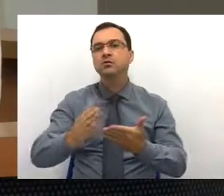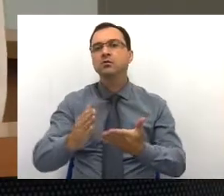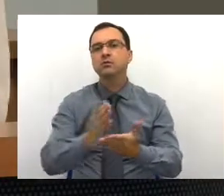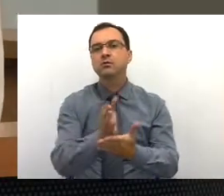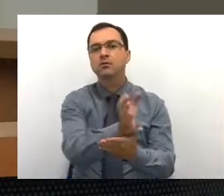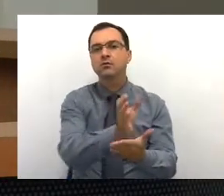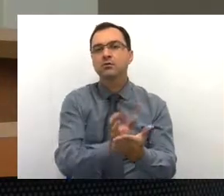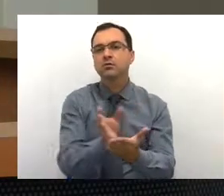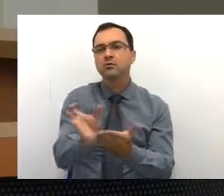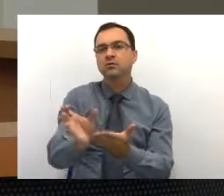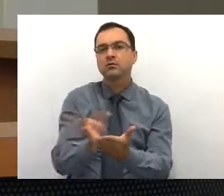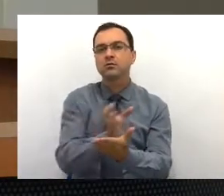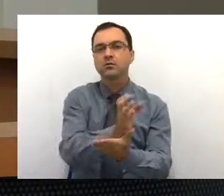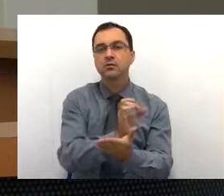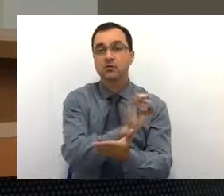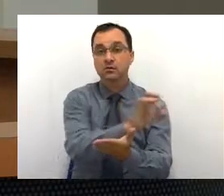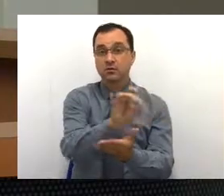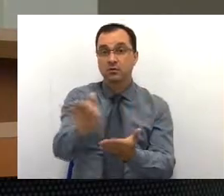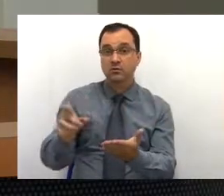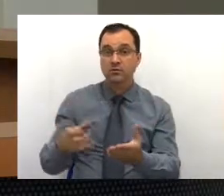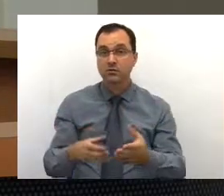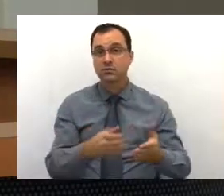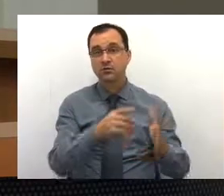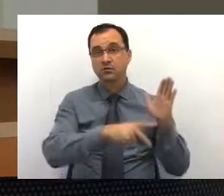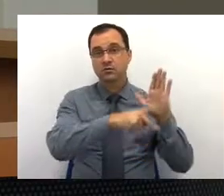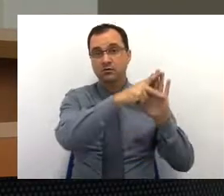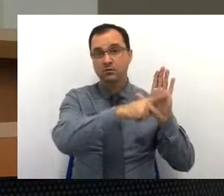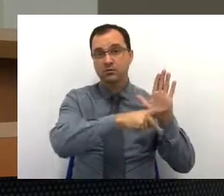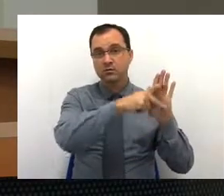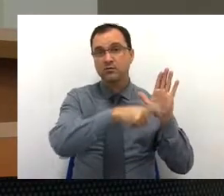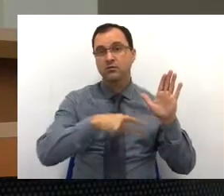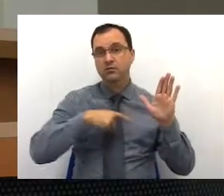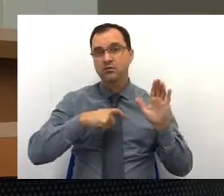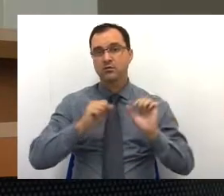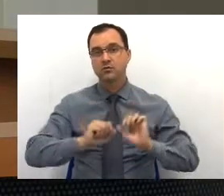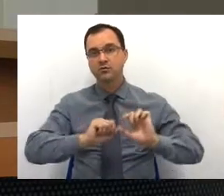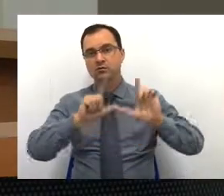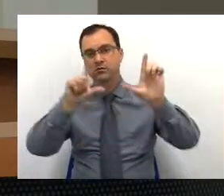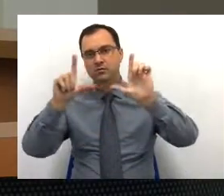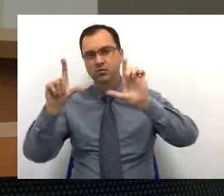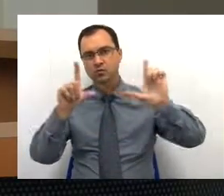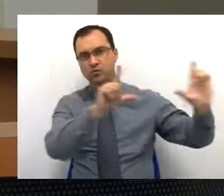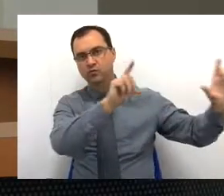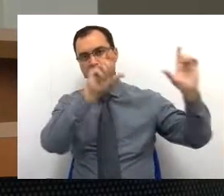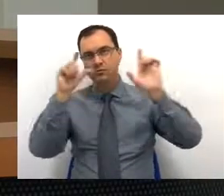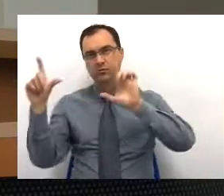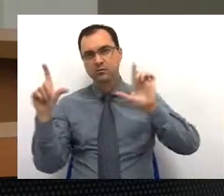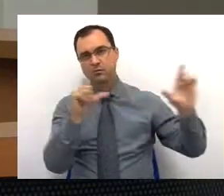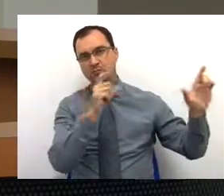Cada um desses programas, nós já temos mais alguns slides que vamos falar a seguir.